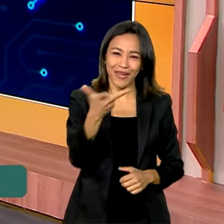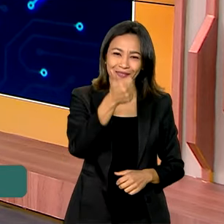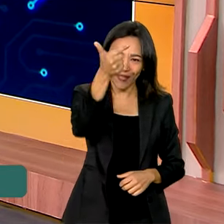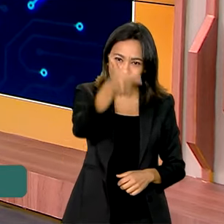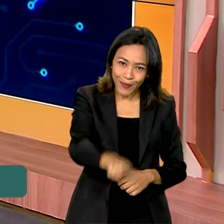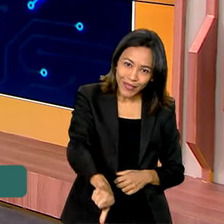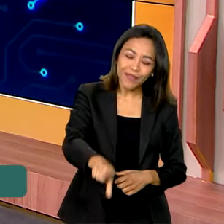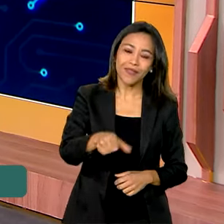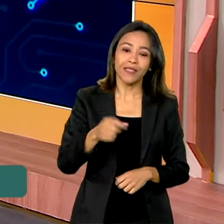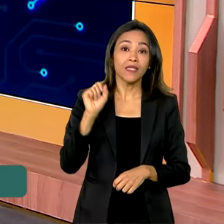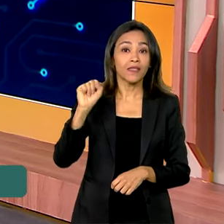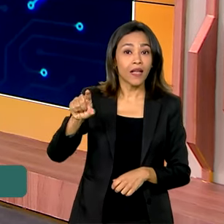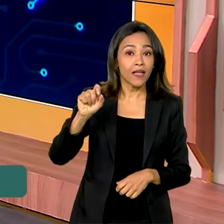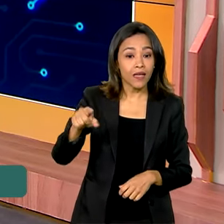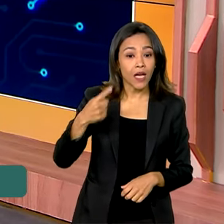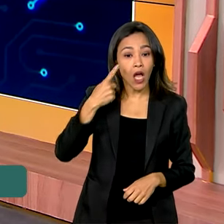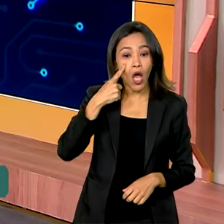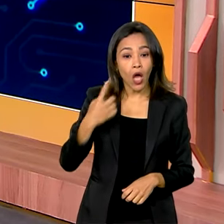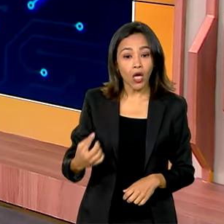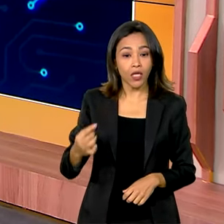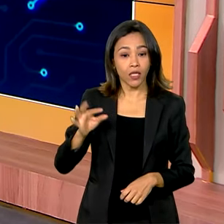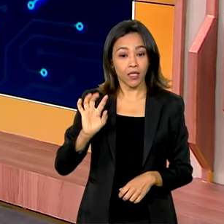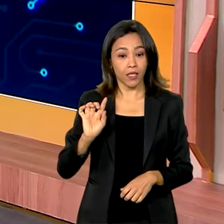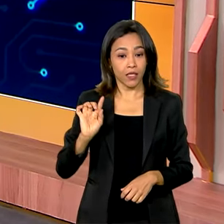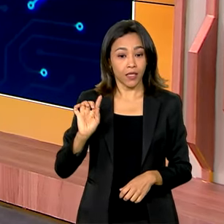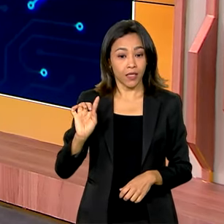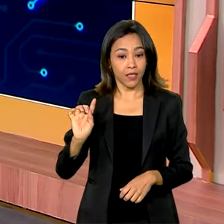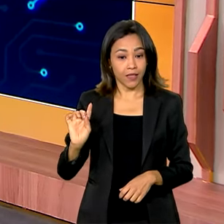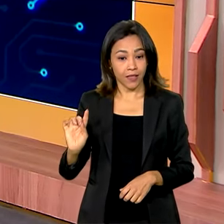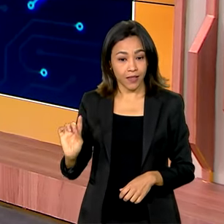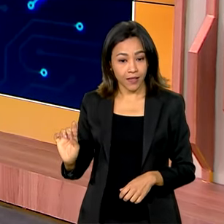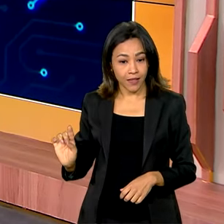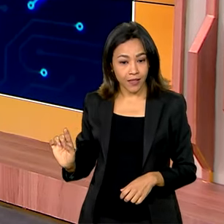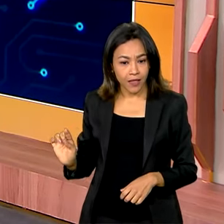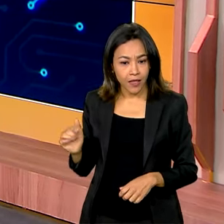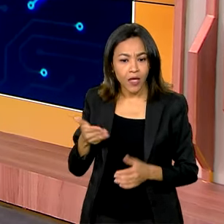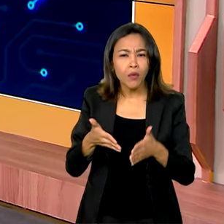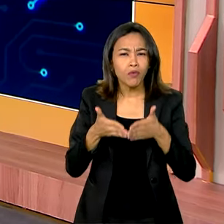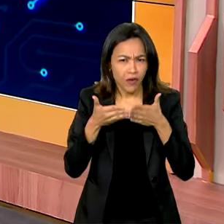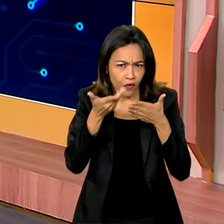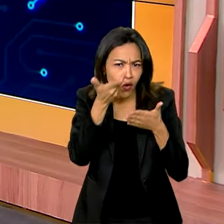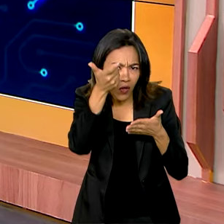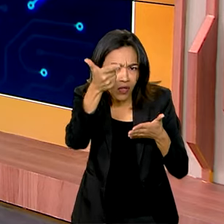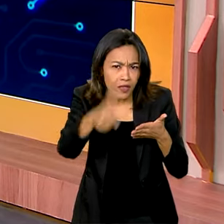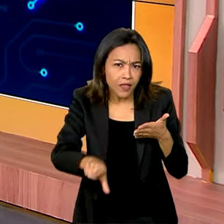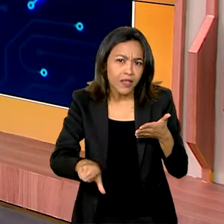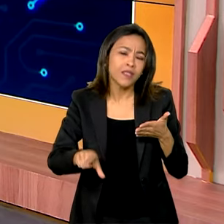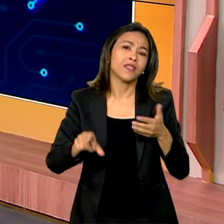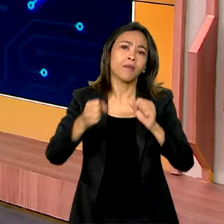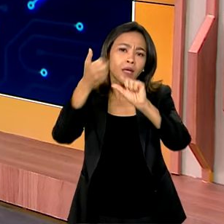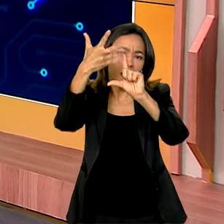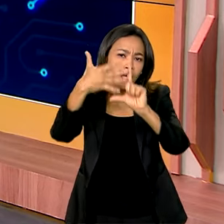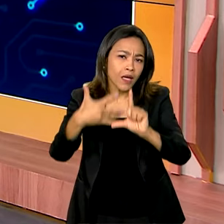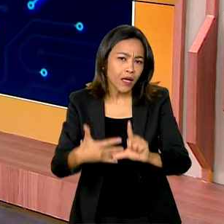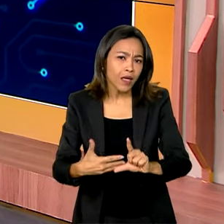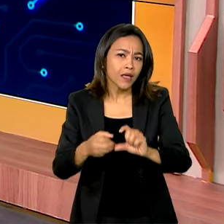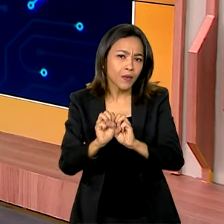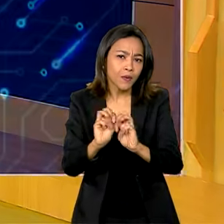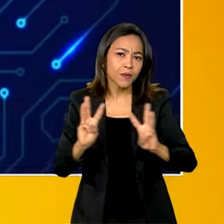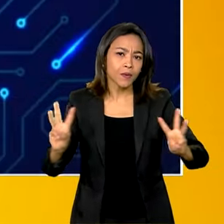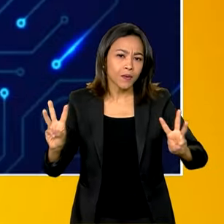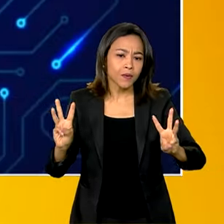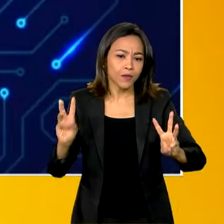repetir, então, no Telegram, Direitos Humanos Brasil. Eu queria que o senhor repetisse para mim esse portal da Ouvidoria dos Direitos Humanos, por favor.